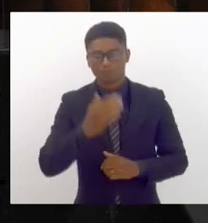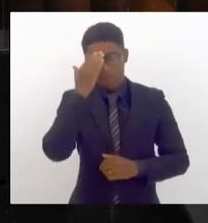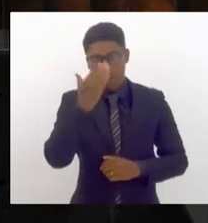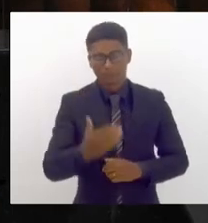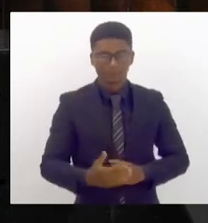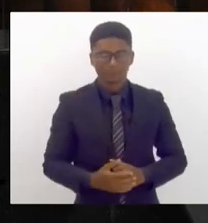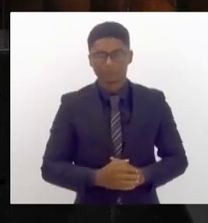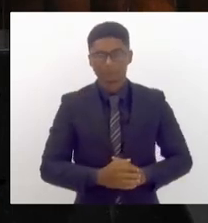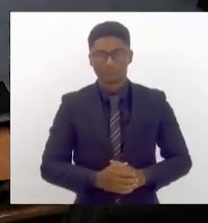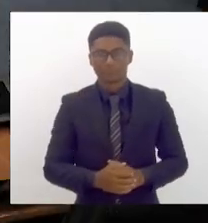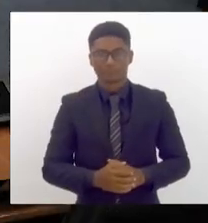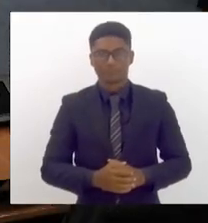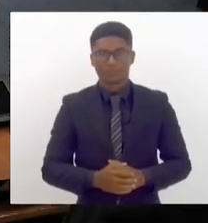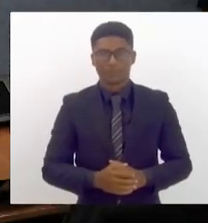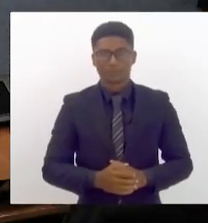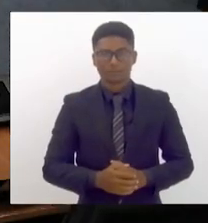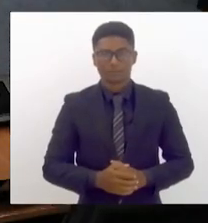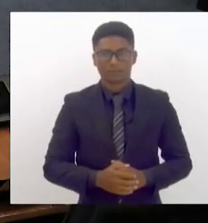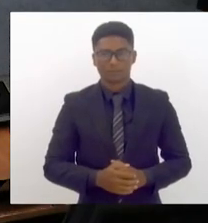obrigado.